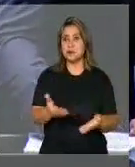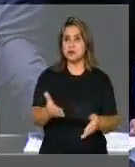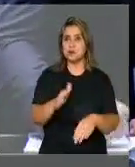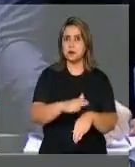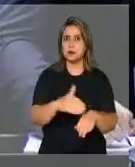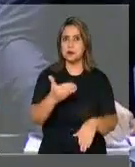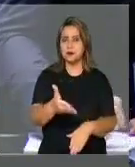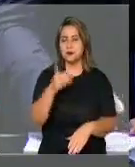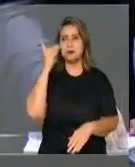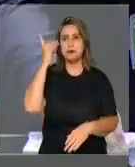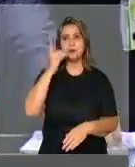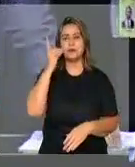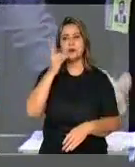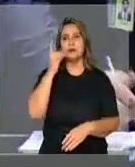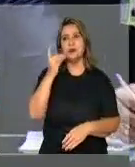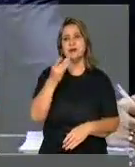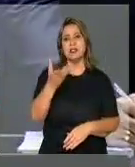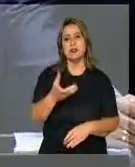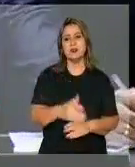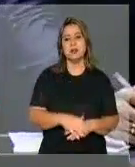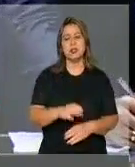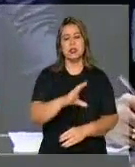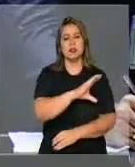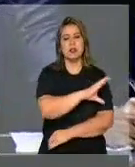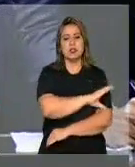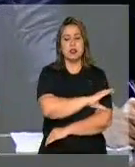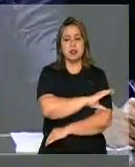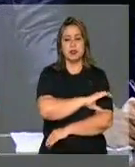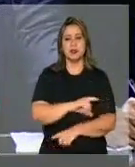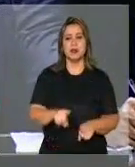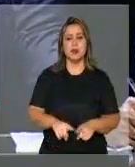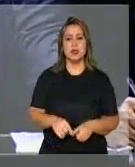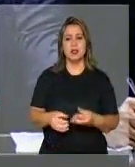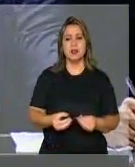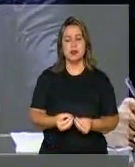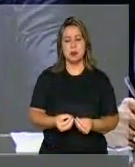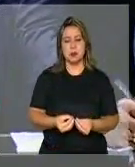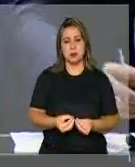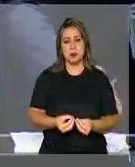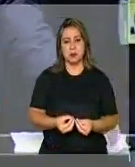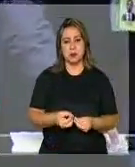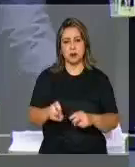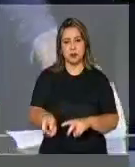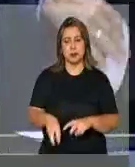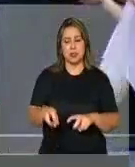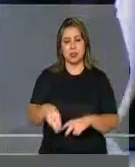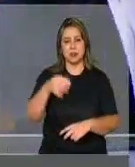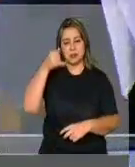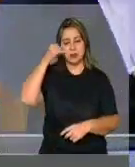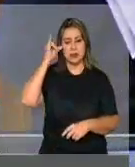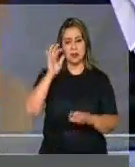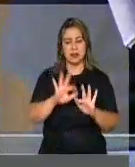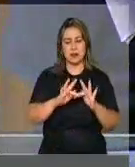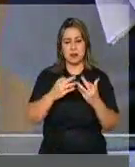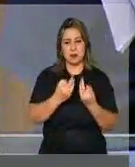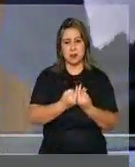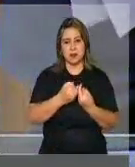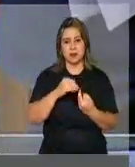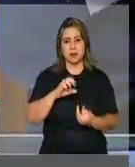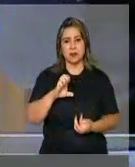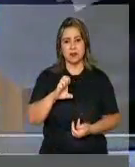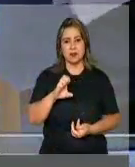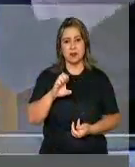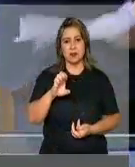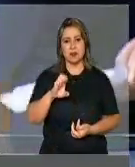chamamos para uso da palavra, ele que é coordenador da Frente Parlamentar da Agricultura Familiar desta casa,